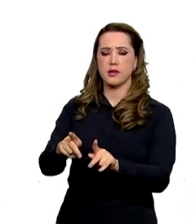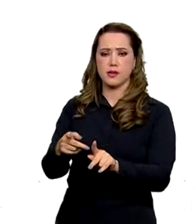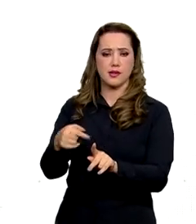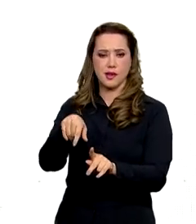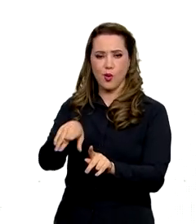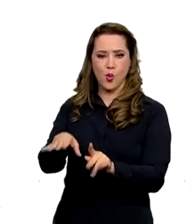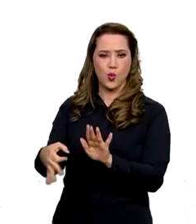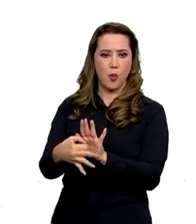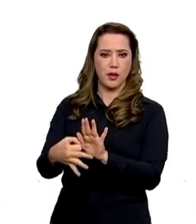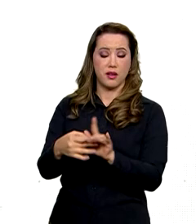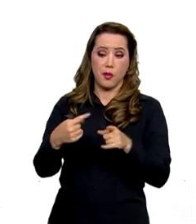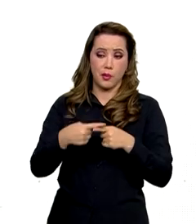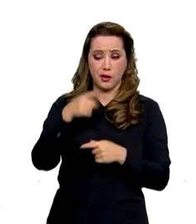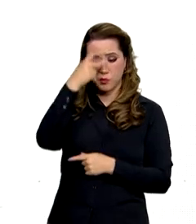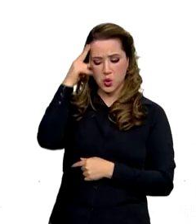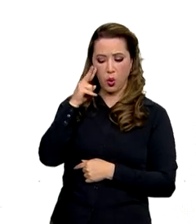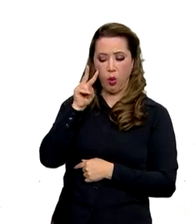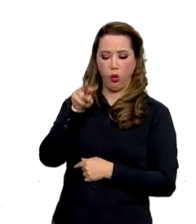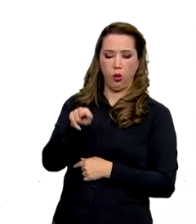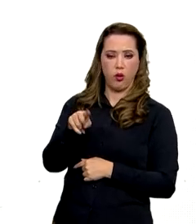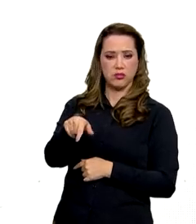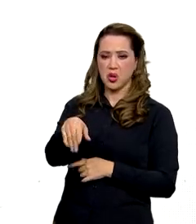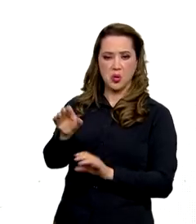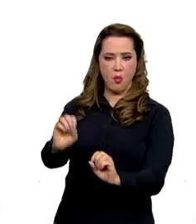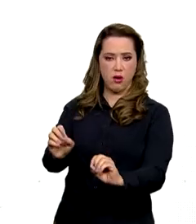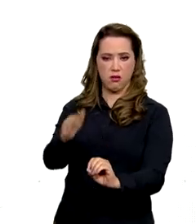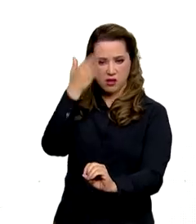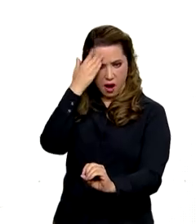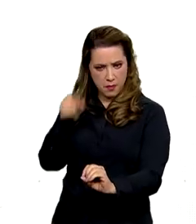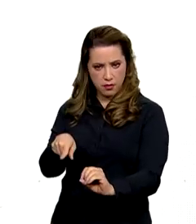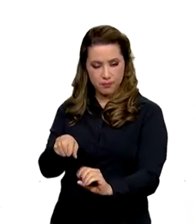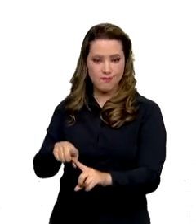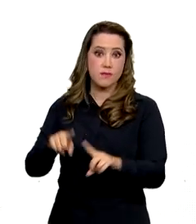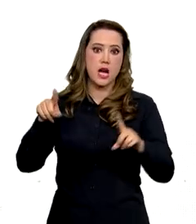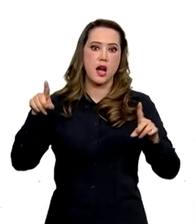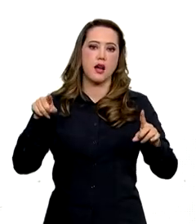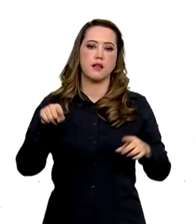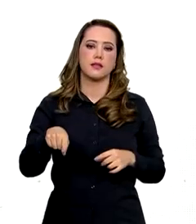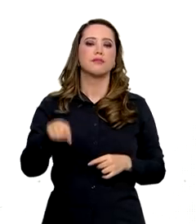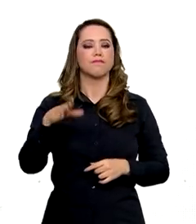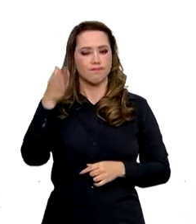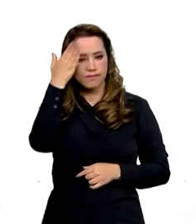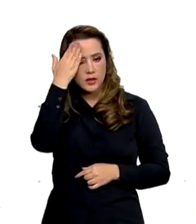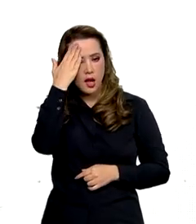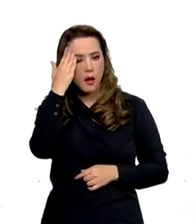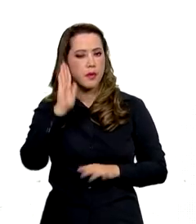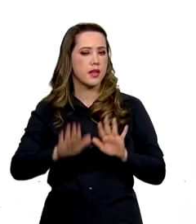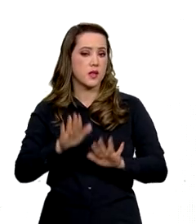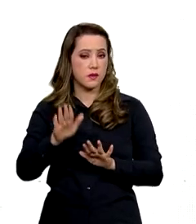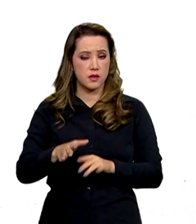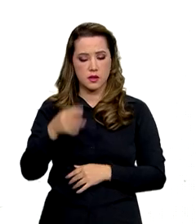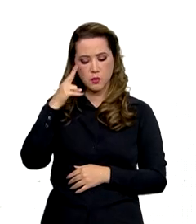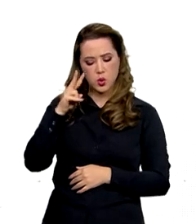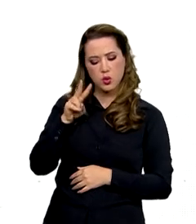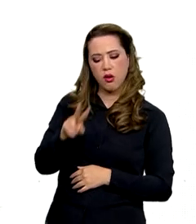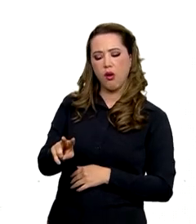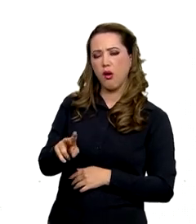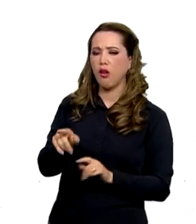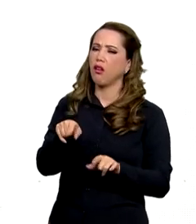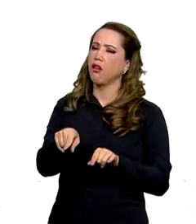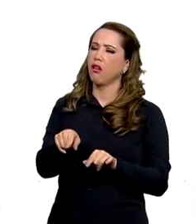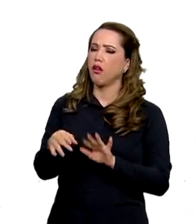que acha que o povo não sabe das coisas. Muitas vezes o povo não é ouvido porque as pessoas